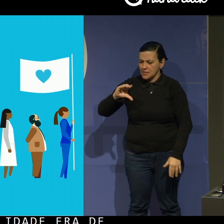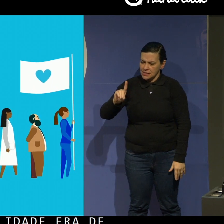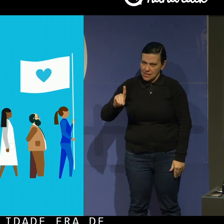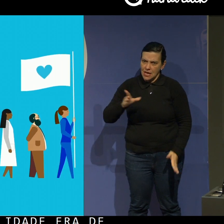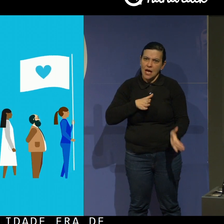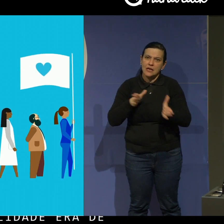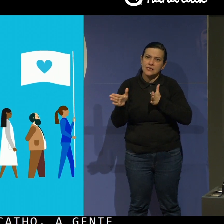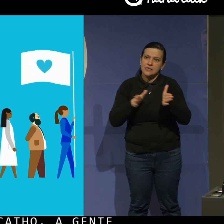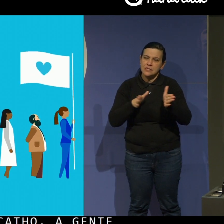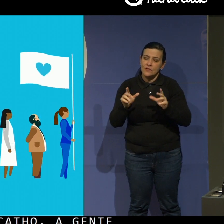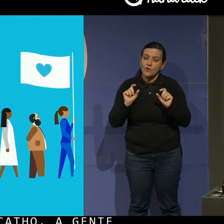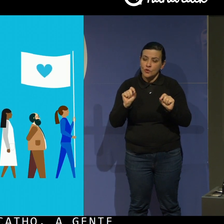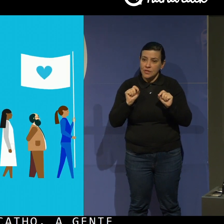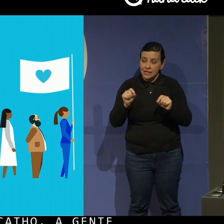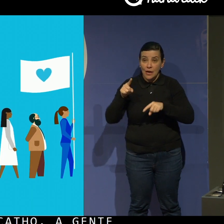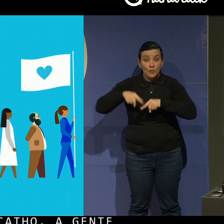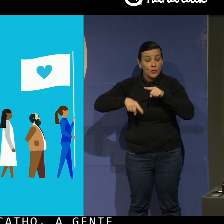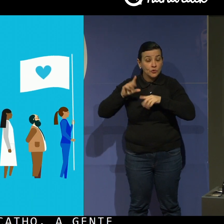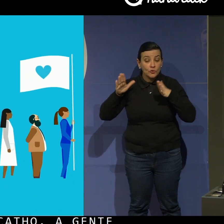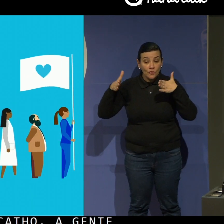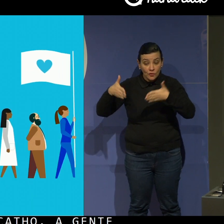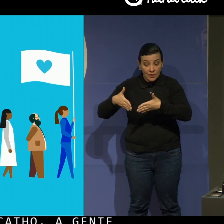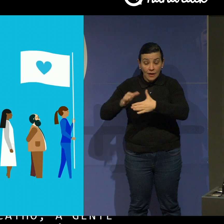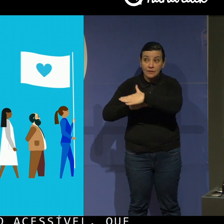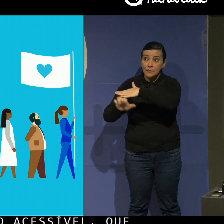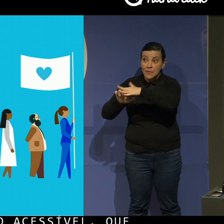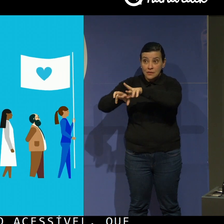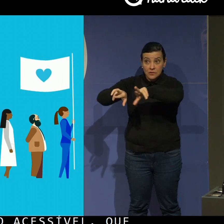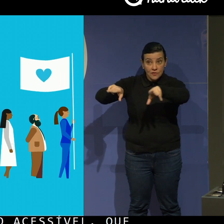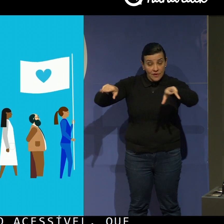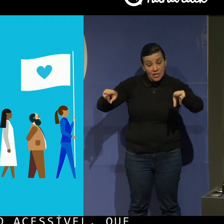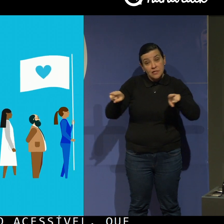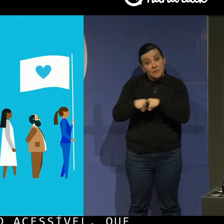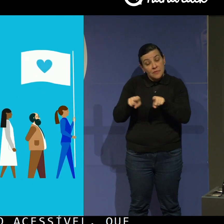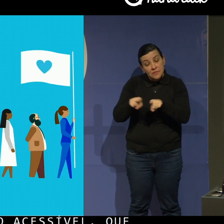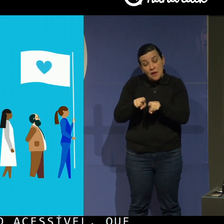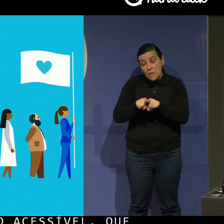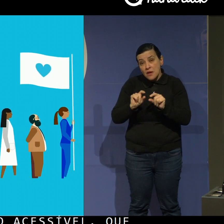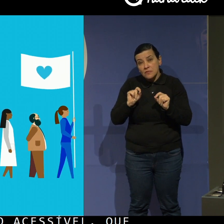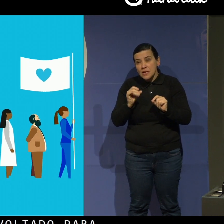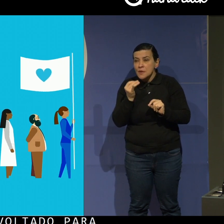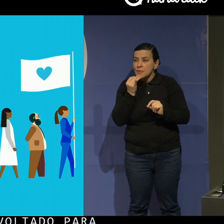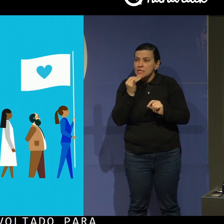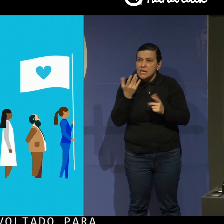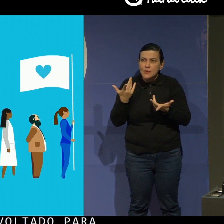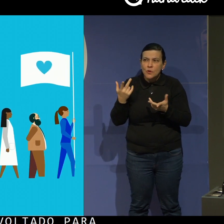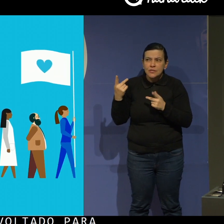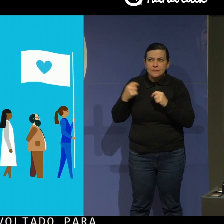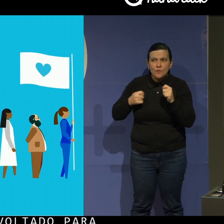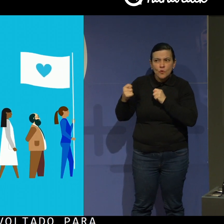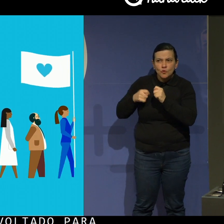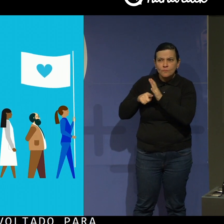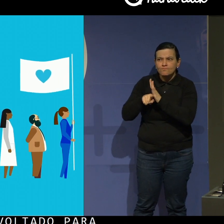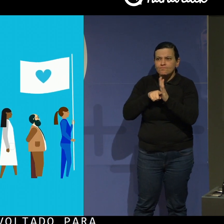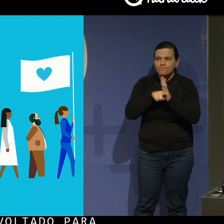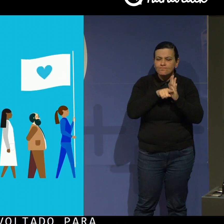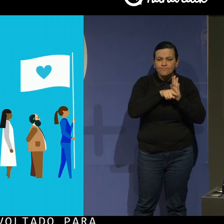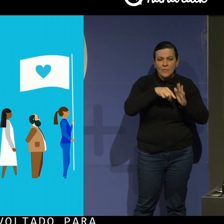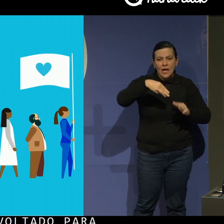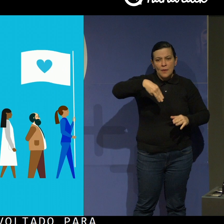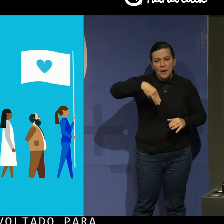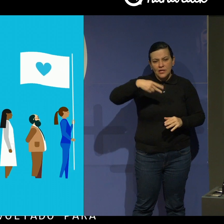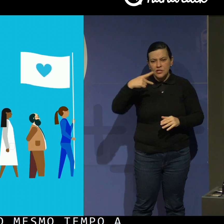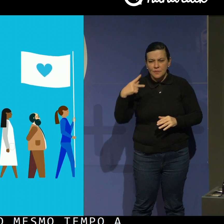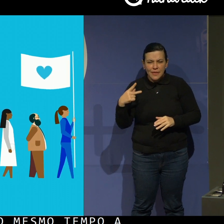era um produto voltado para empresas, mas ao mesmo tempo a gente não balanceava tão bem o nosso marketplace, ou seja, a gente não